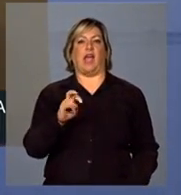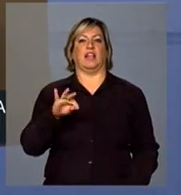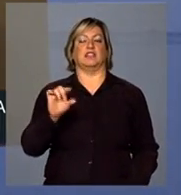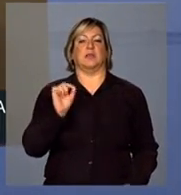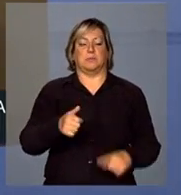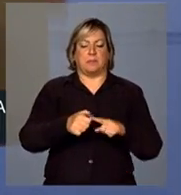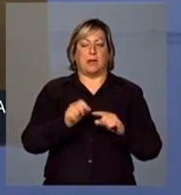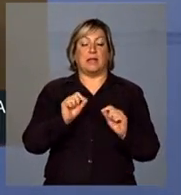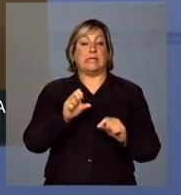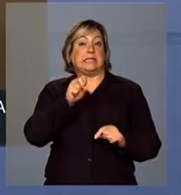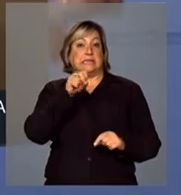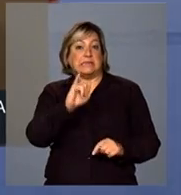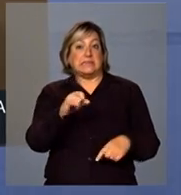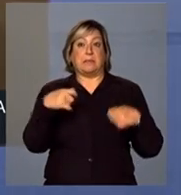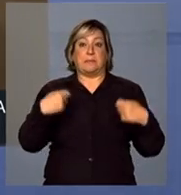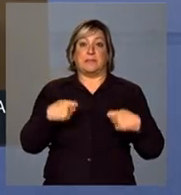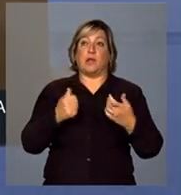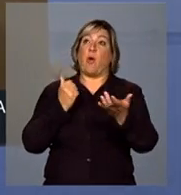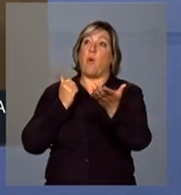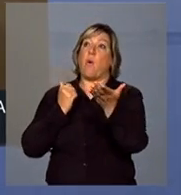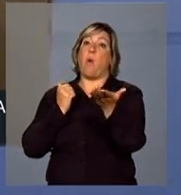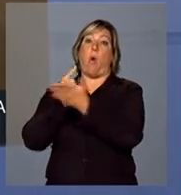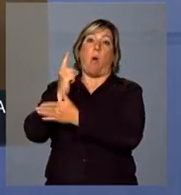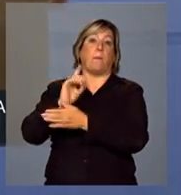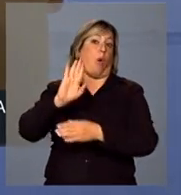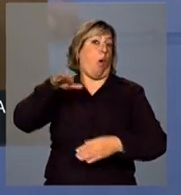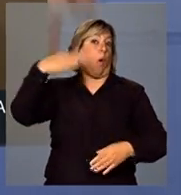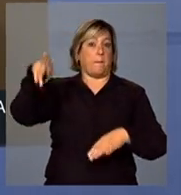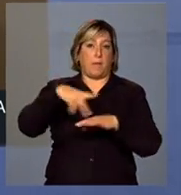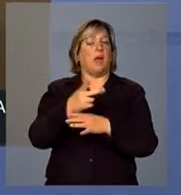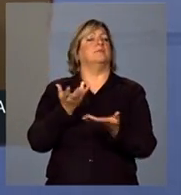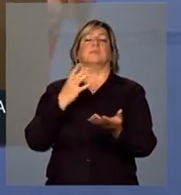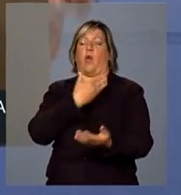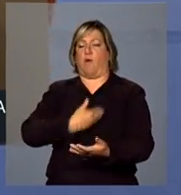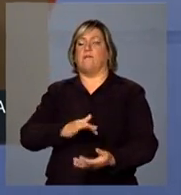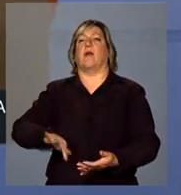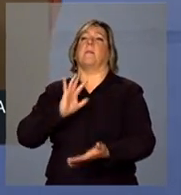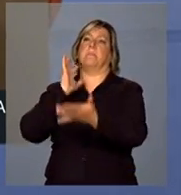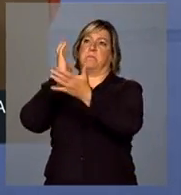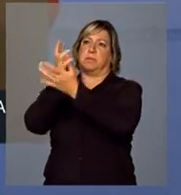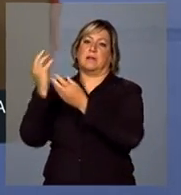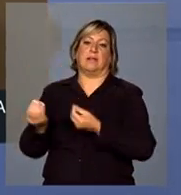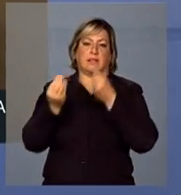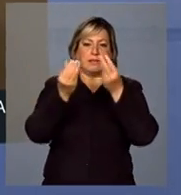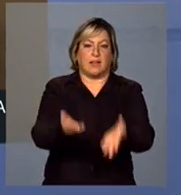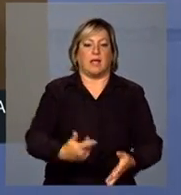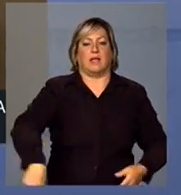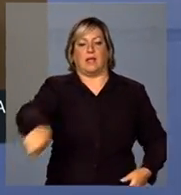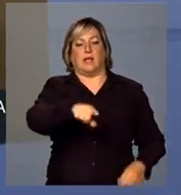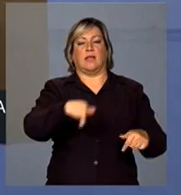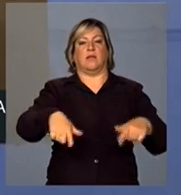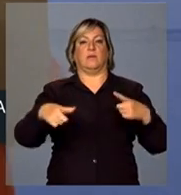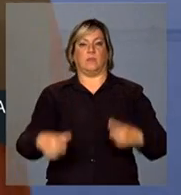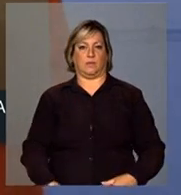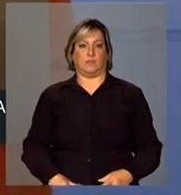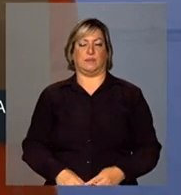tiver de importar milho, vai importar milho e garantir milho aqui nessa região.